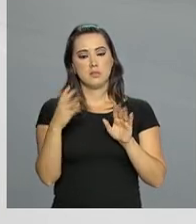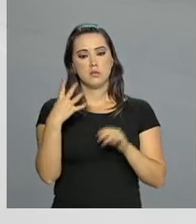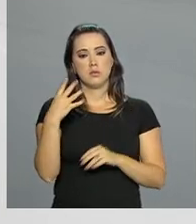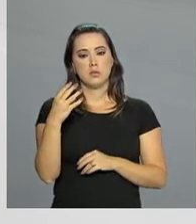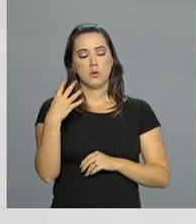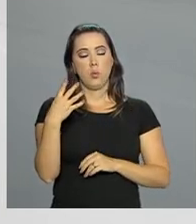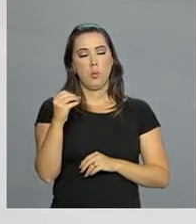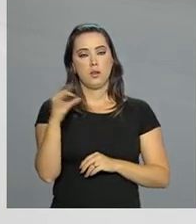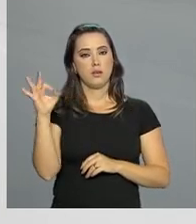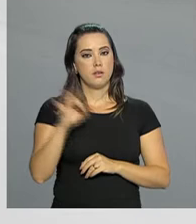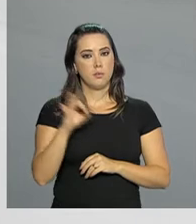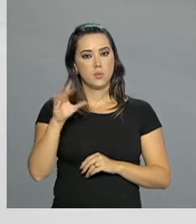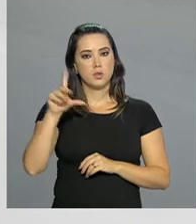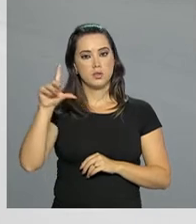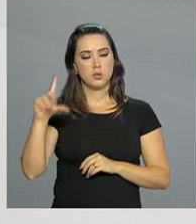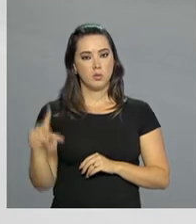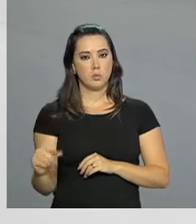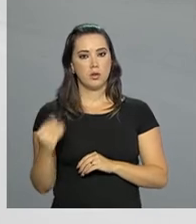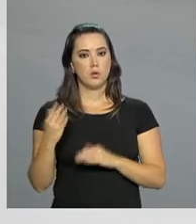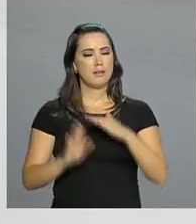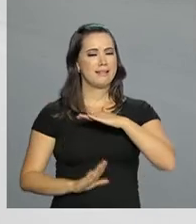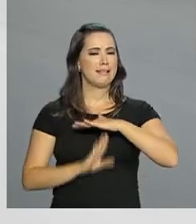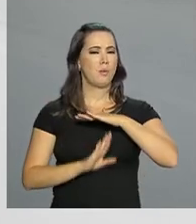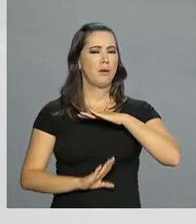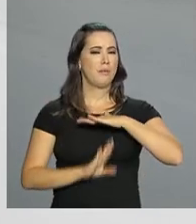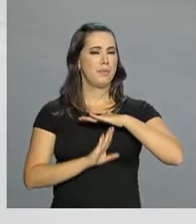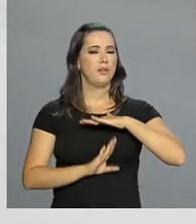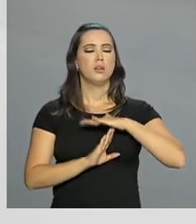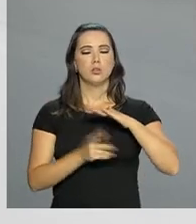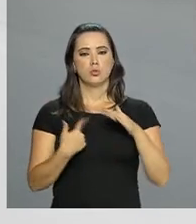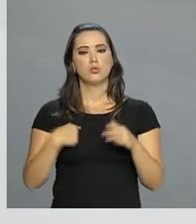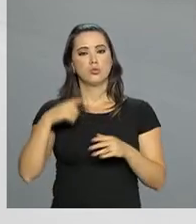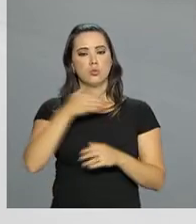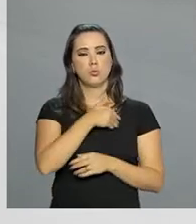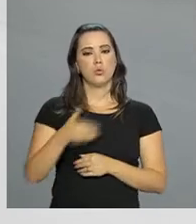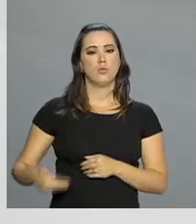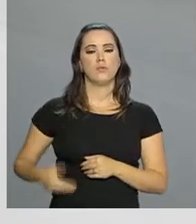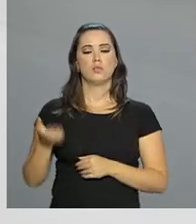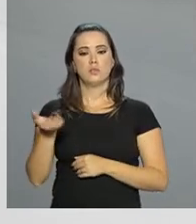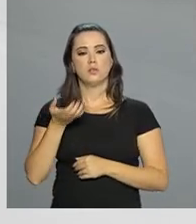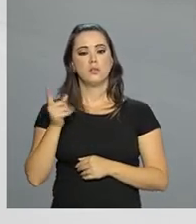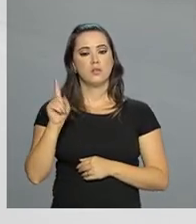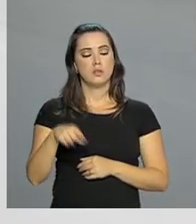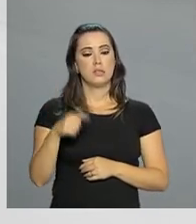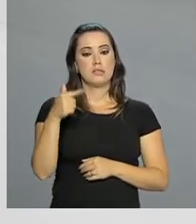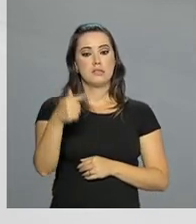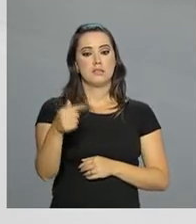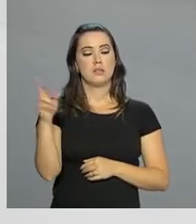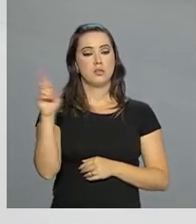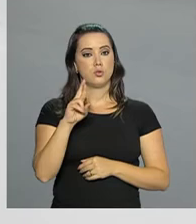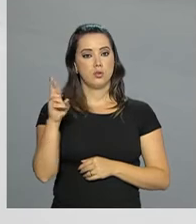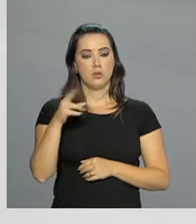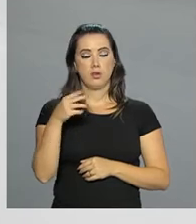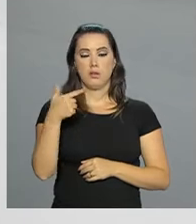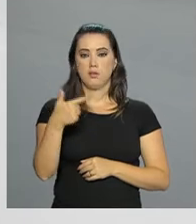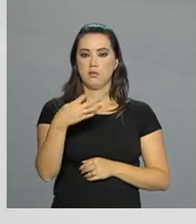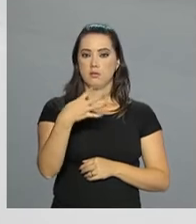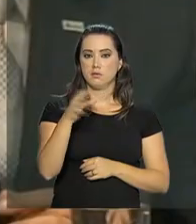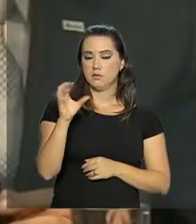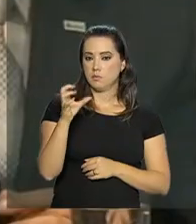40% a menos do que o limite máximo estipulado pelo governo, que era de R$,24.